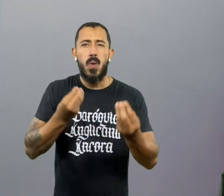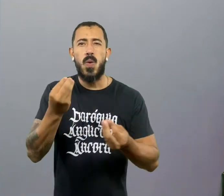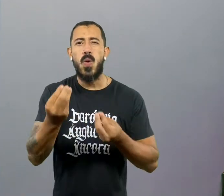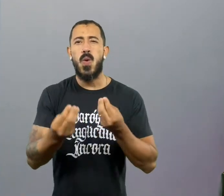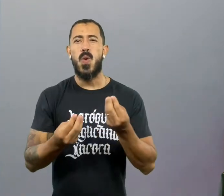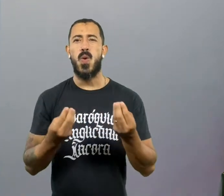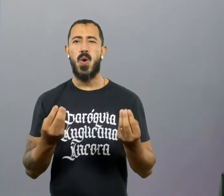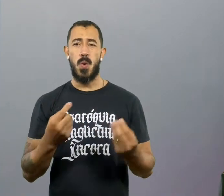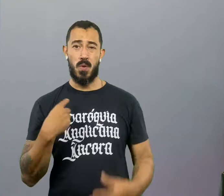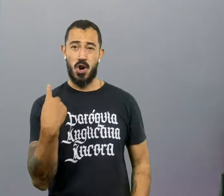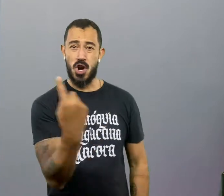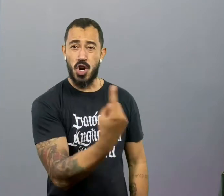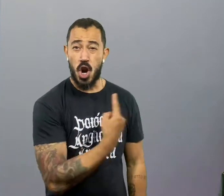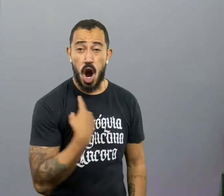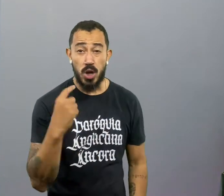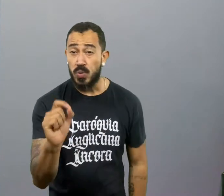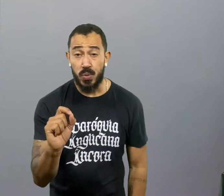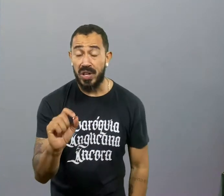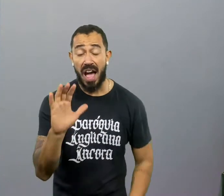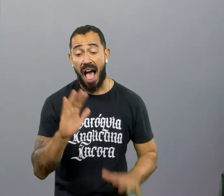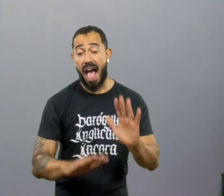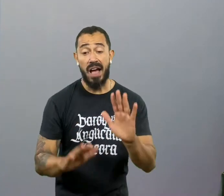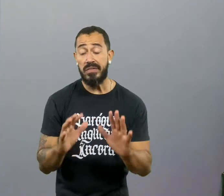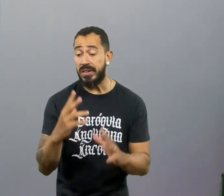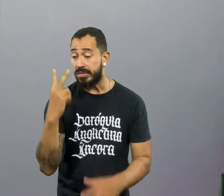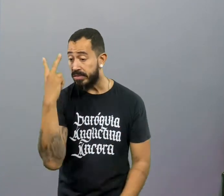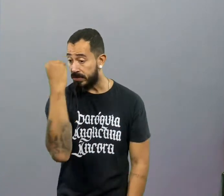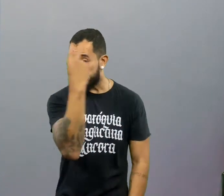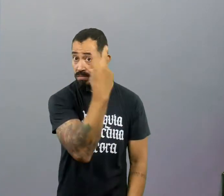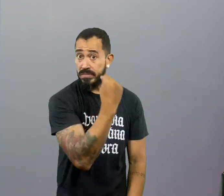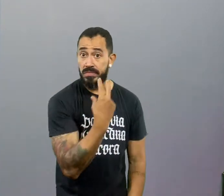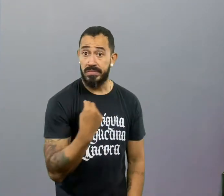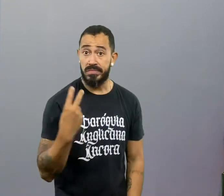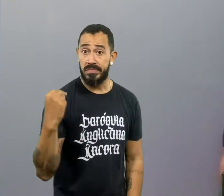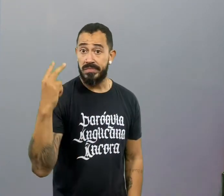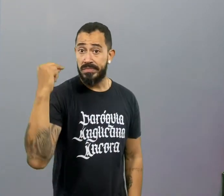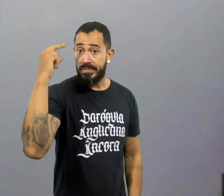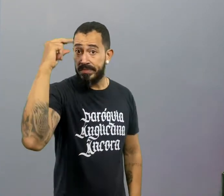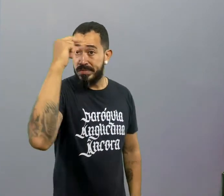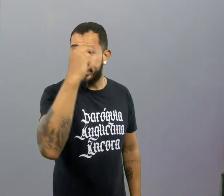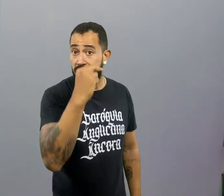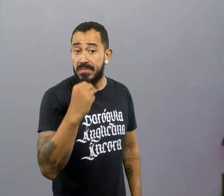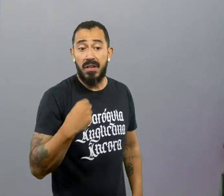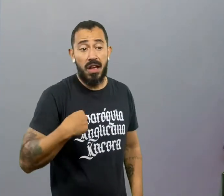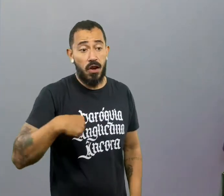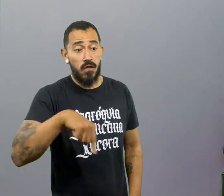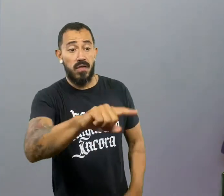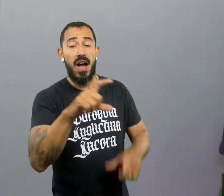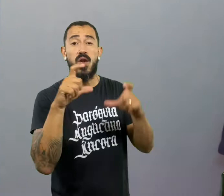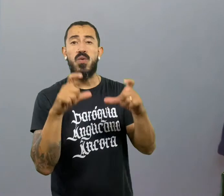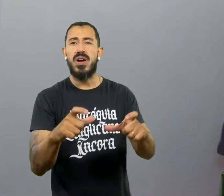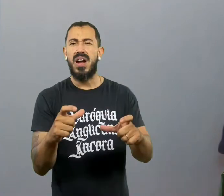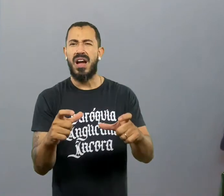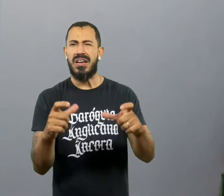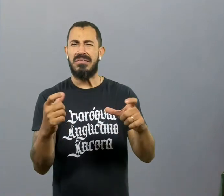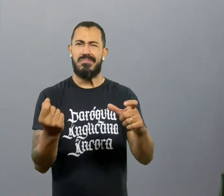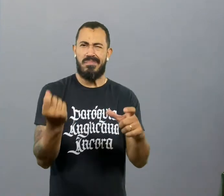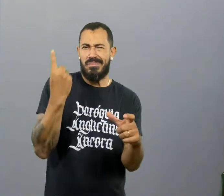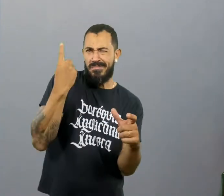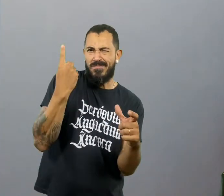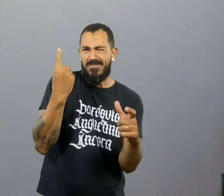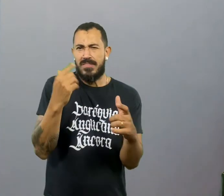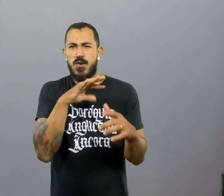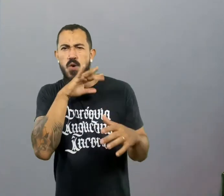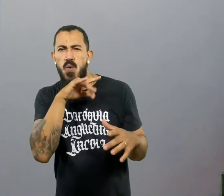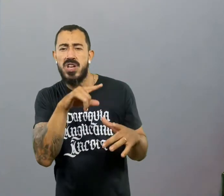alimenta a doce ilusão de que está fazendo diferença lá. Mas sempre que você vai para esses lugares, você volta